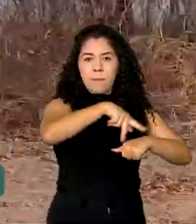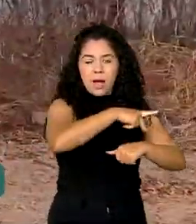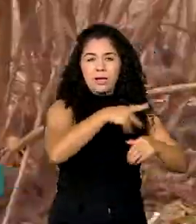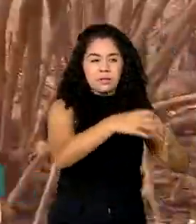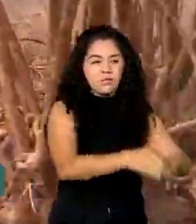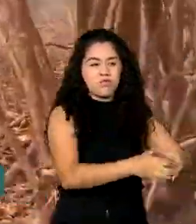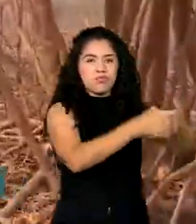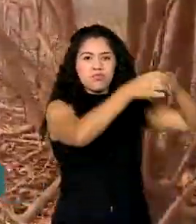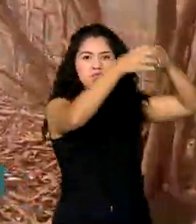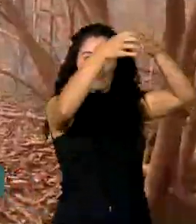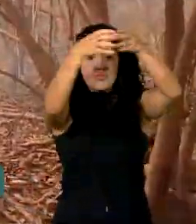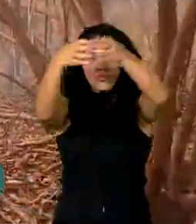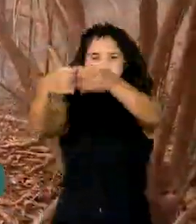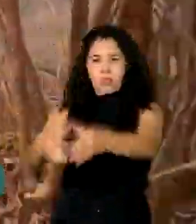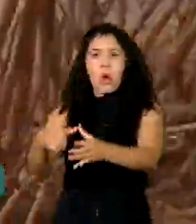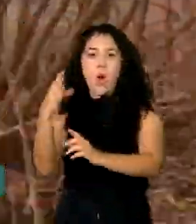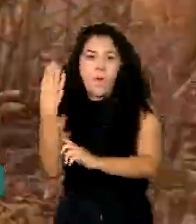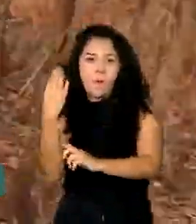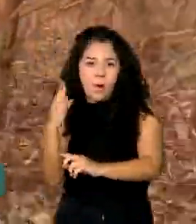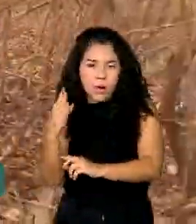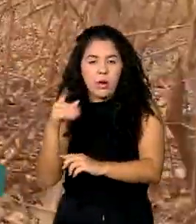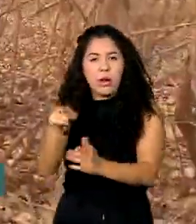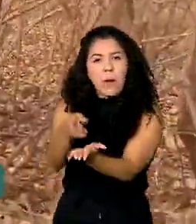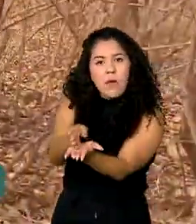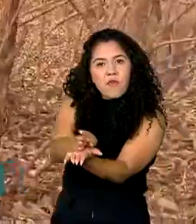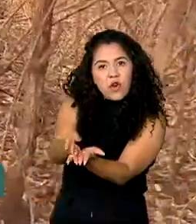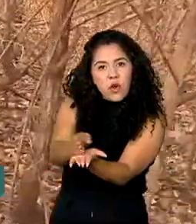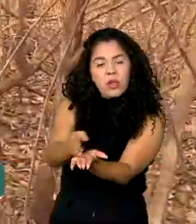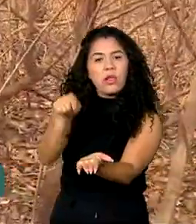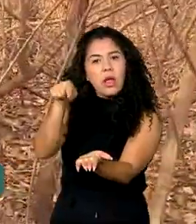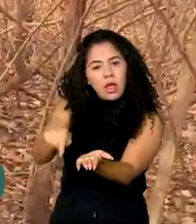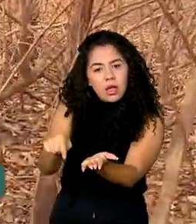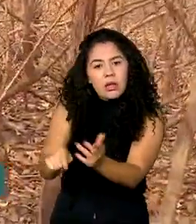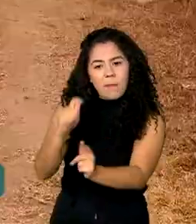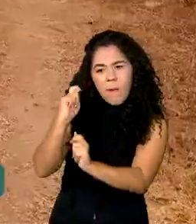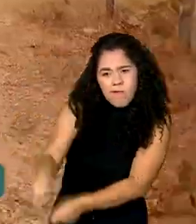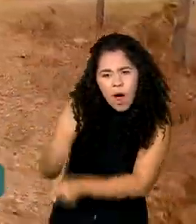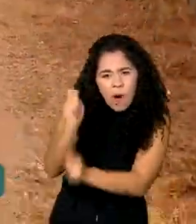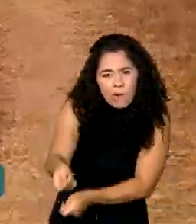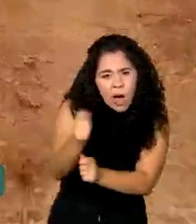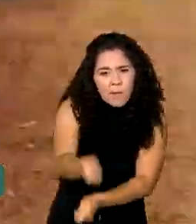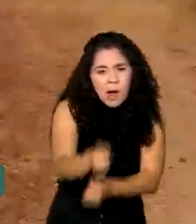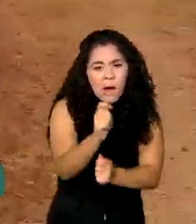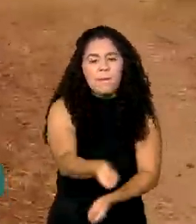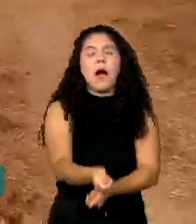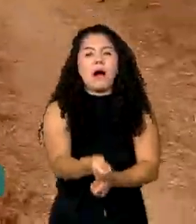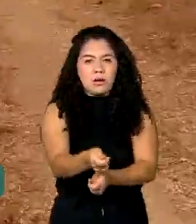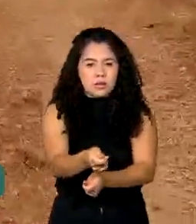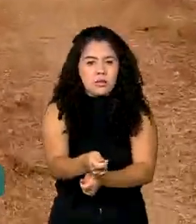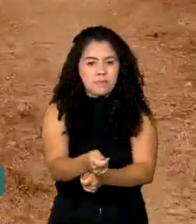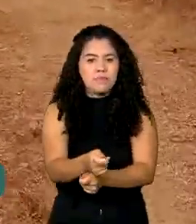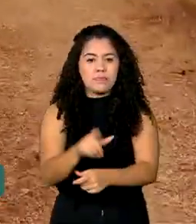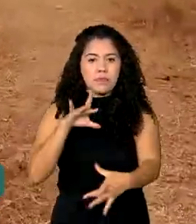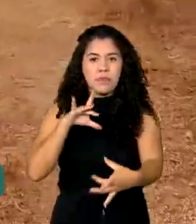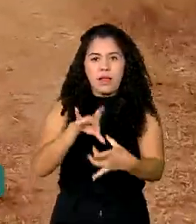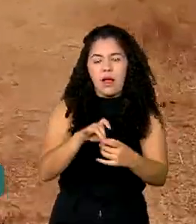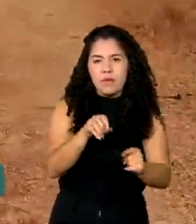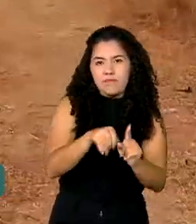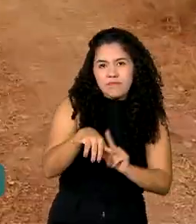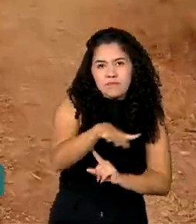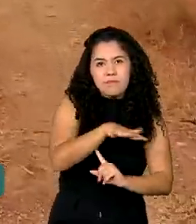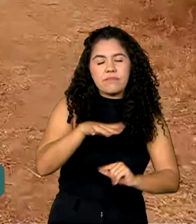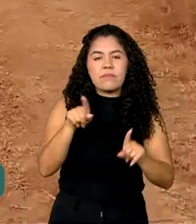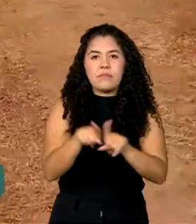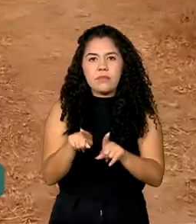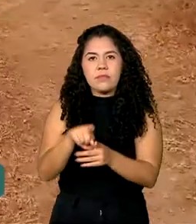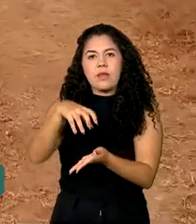a fronteira. A operação é coordenada pelos Ministérios das Relações Exteriores e do Meio Ambiente e Mudança do Clima, além do